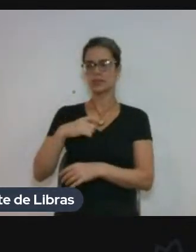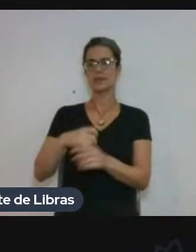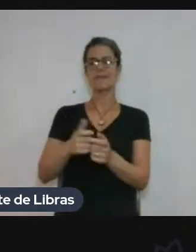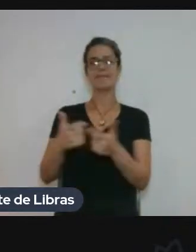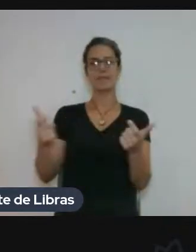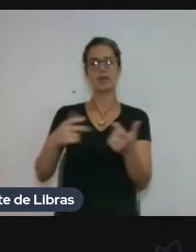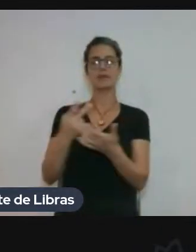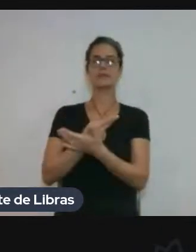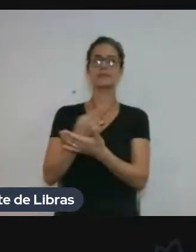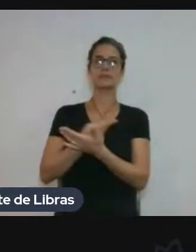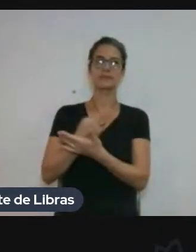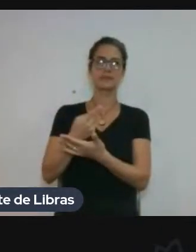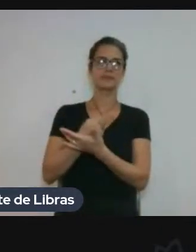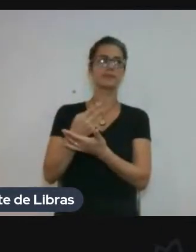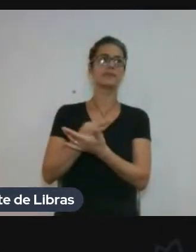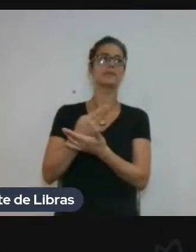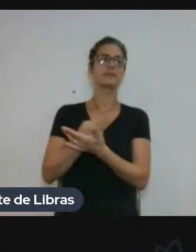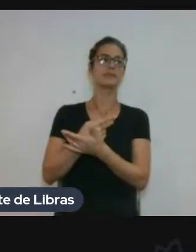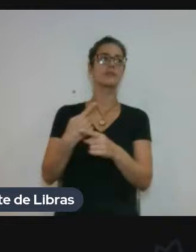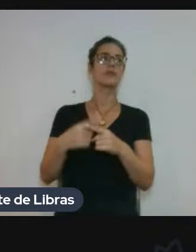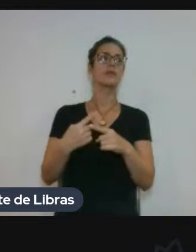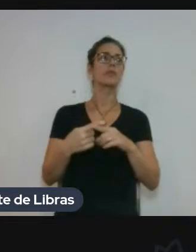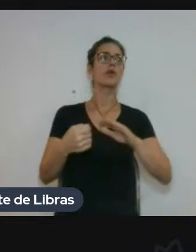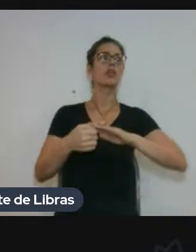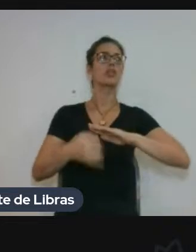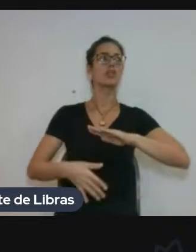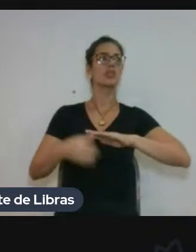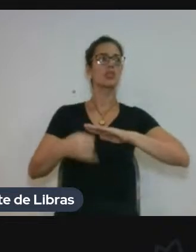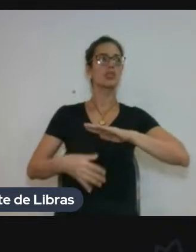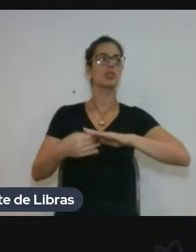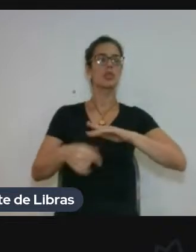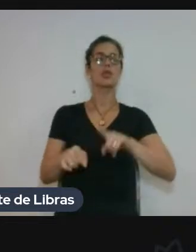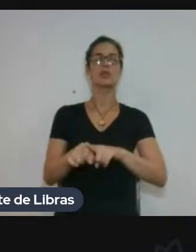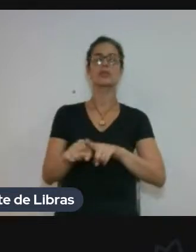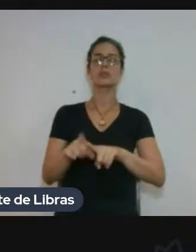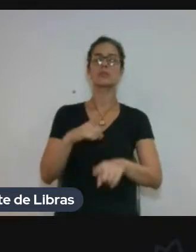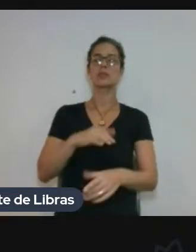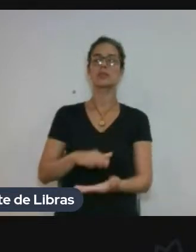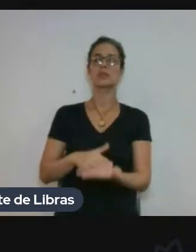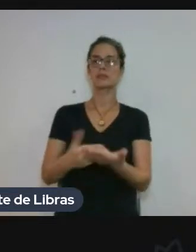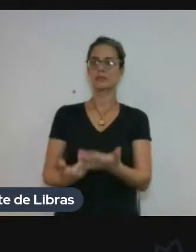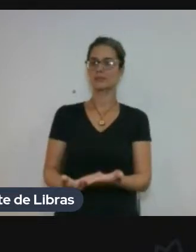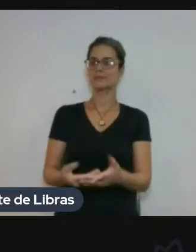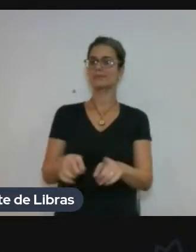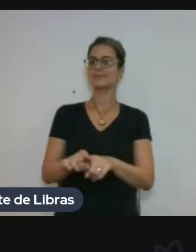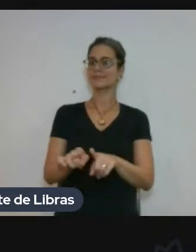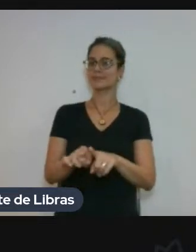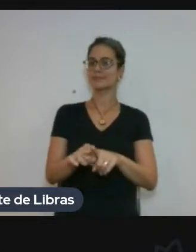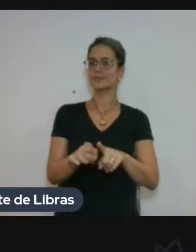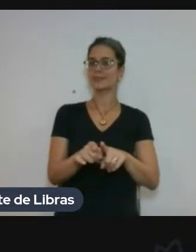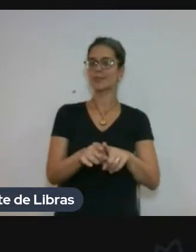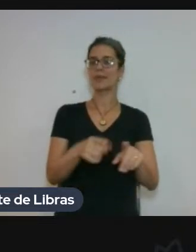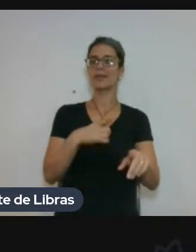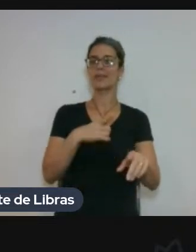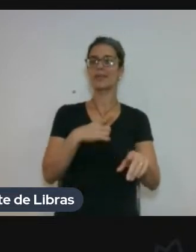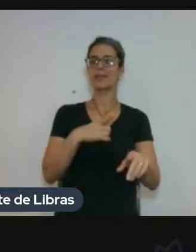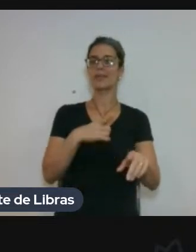editora Imago. Porque até mesmo as notas são traduções... Até as notas são traduzidas no inglês.